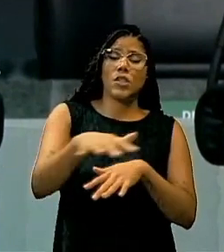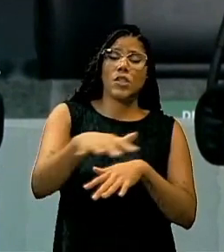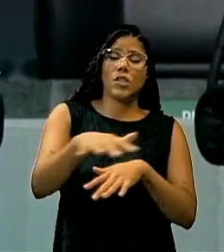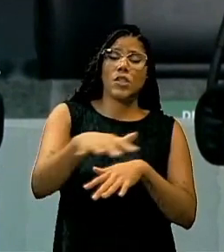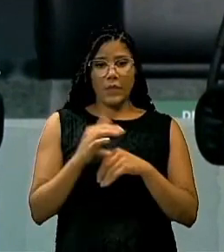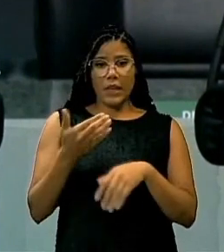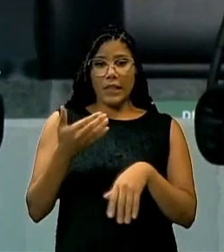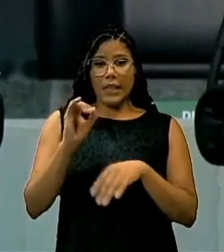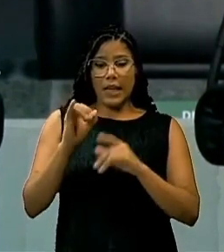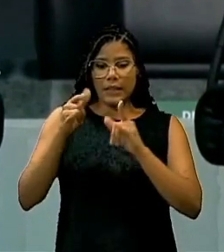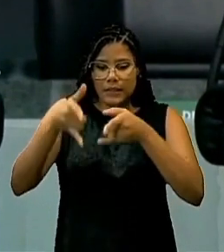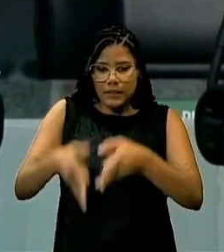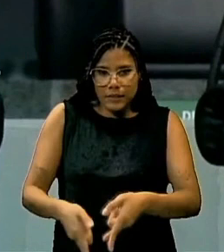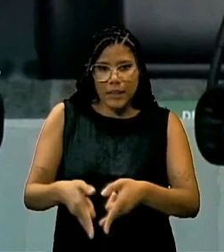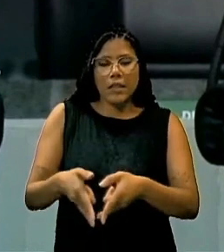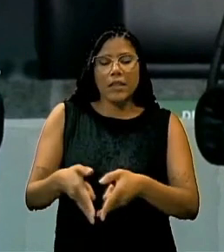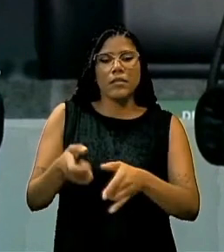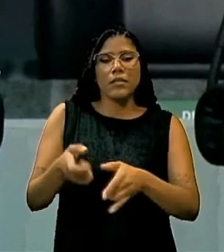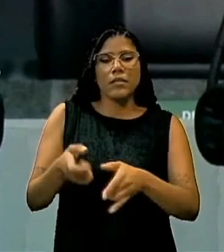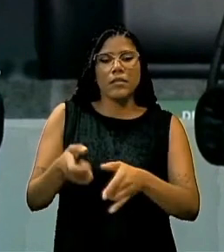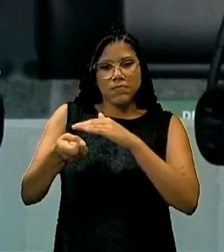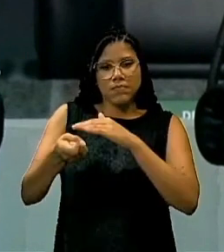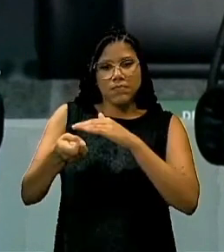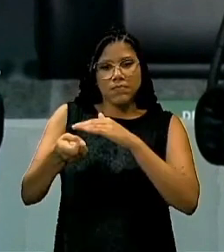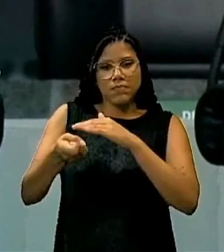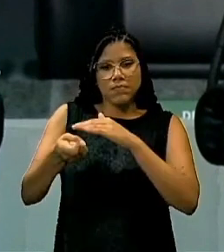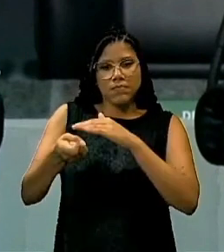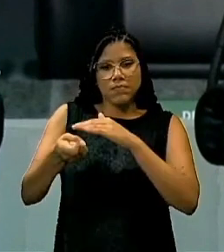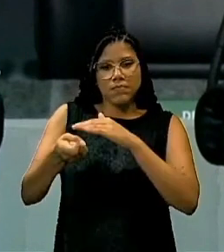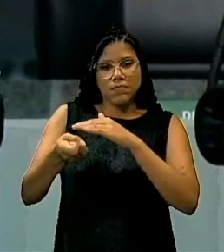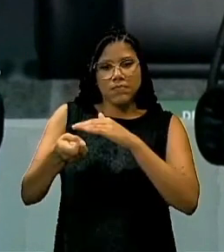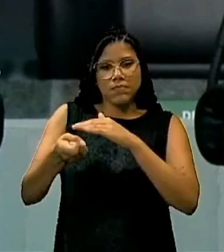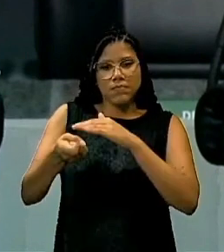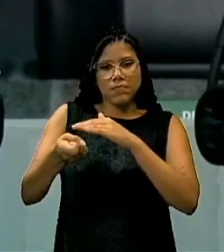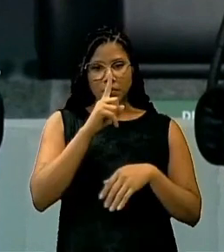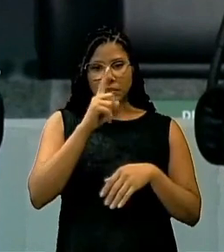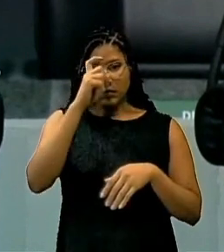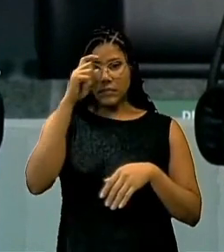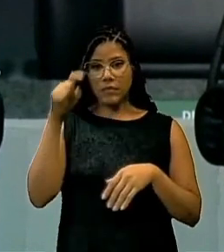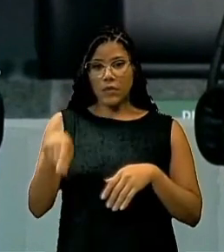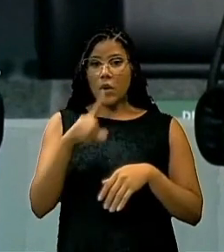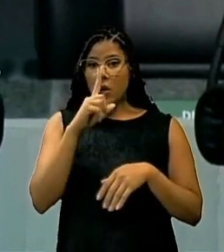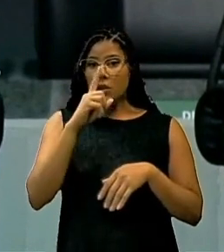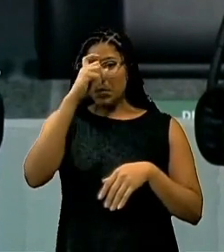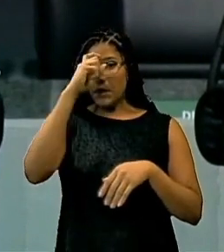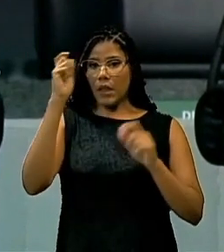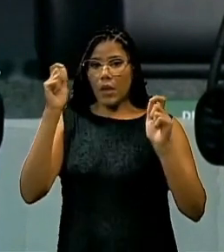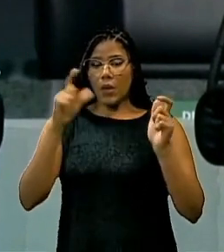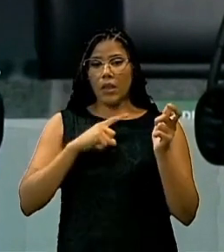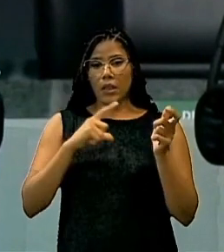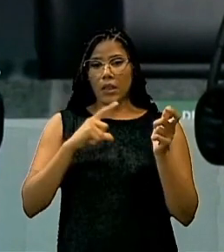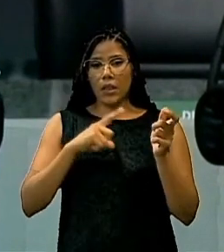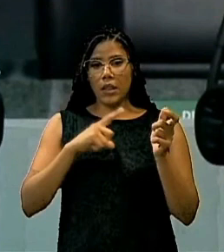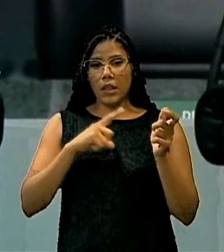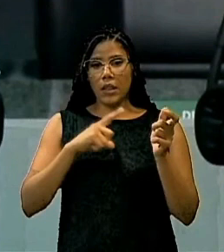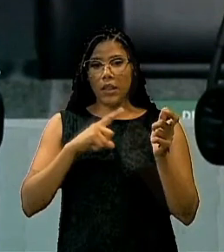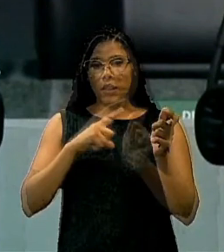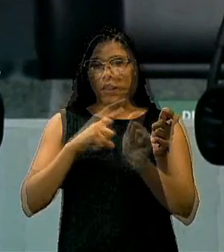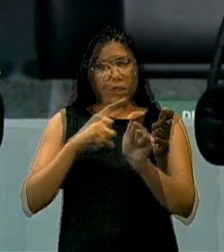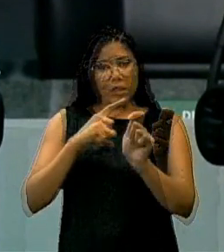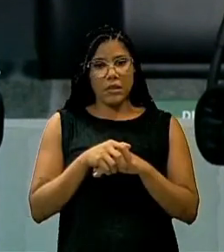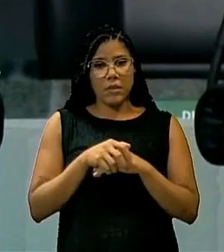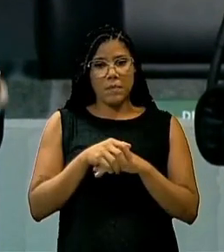Dez leitos foram colocados inicialmente ali. O hospital tem capacidade para 190 leitos.